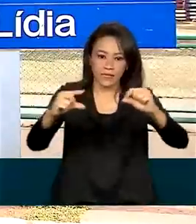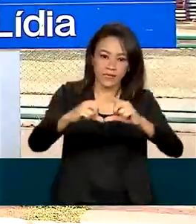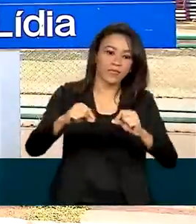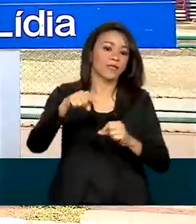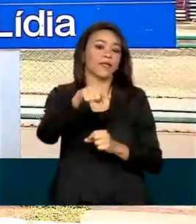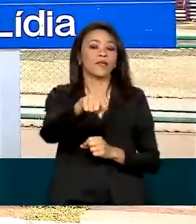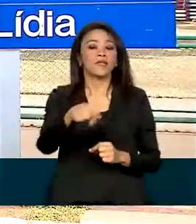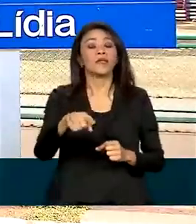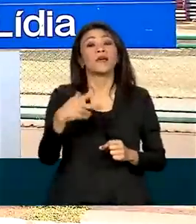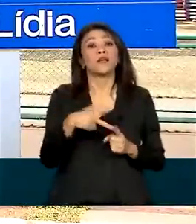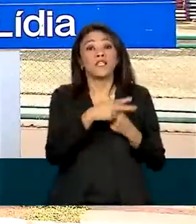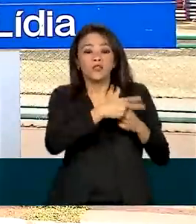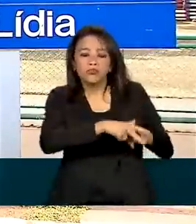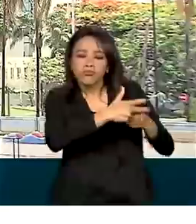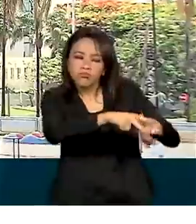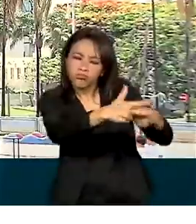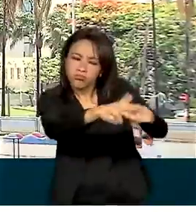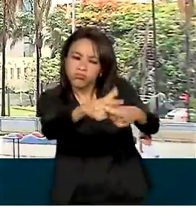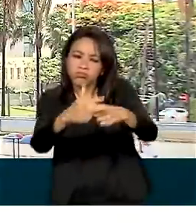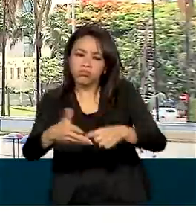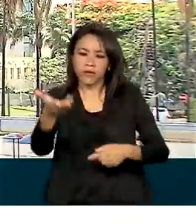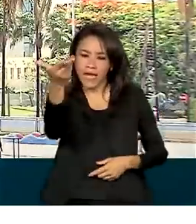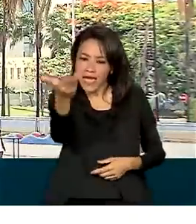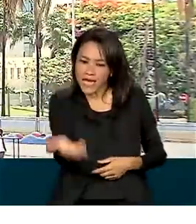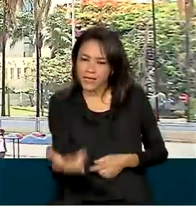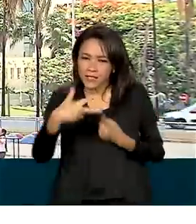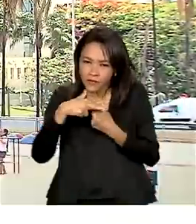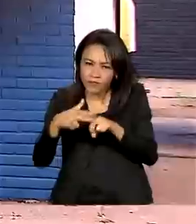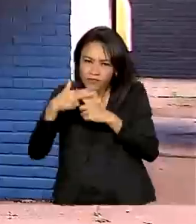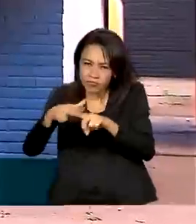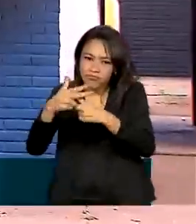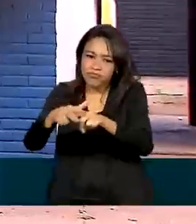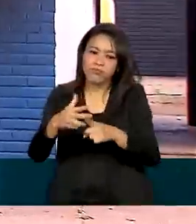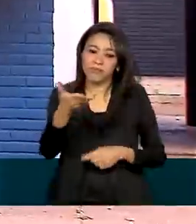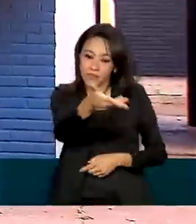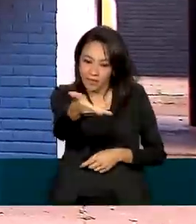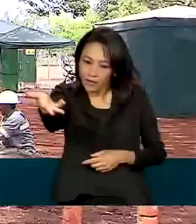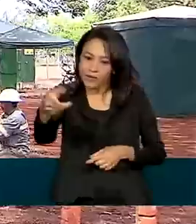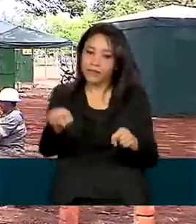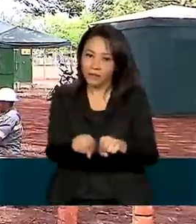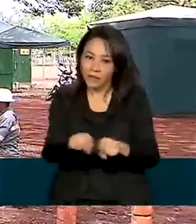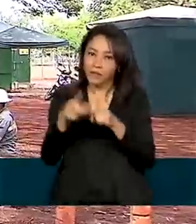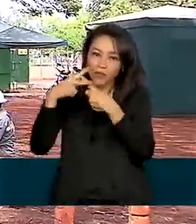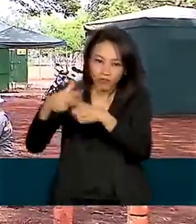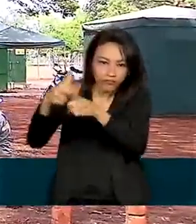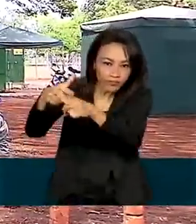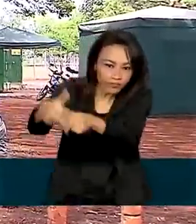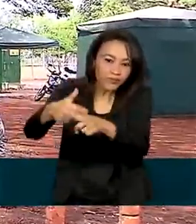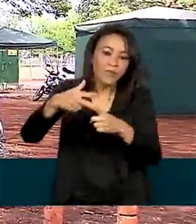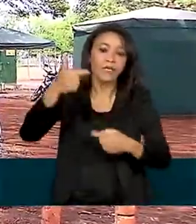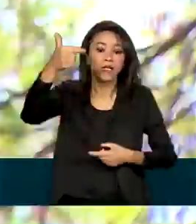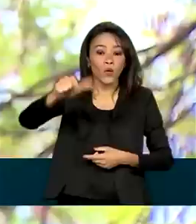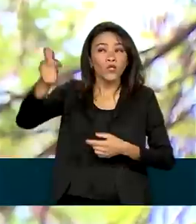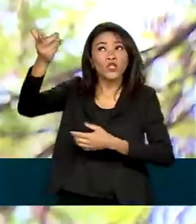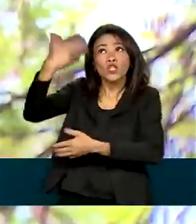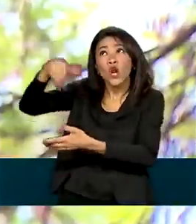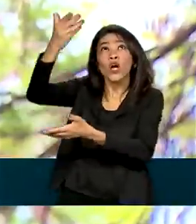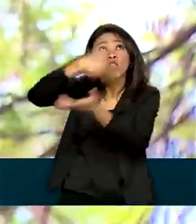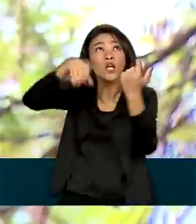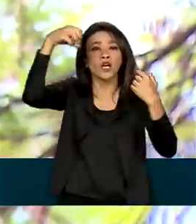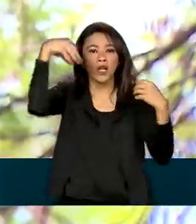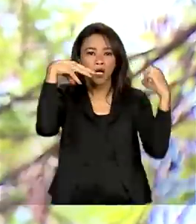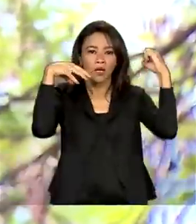revitalização do Parquinho Ana Lídia, do famoso Foguetinho e do Castelinho e mais as trocas das